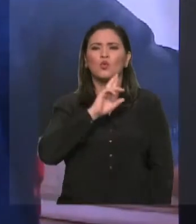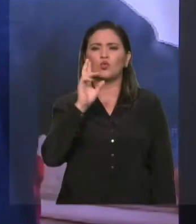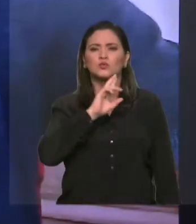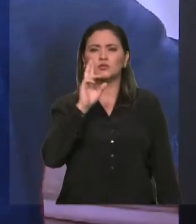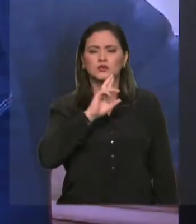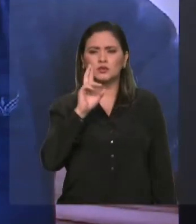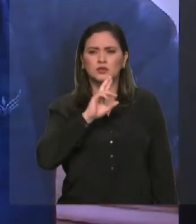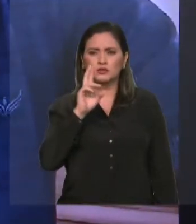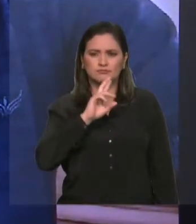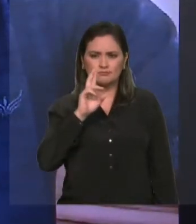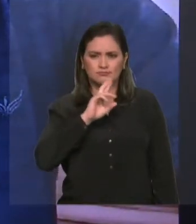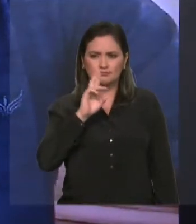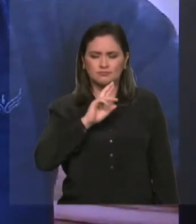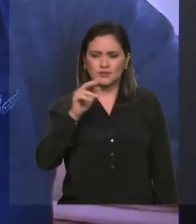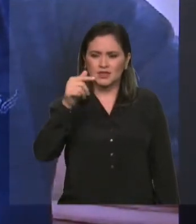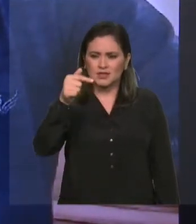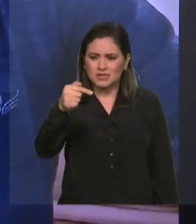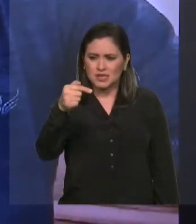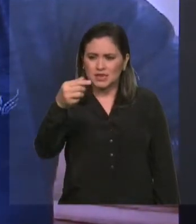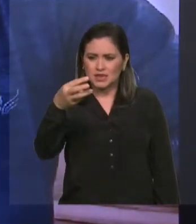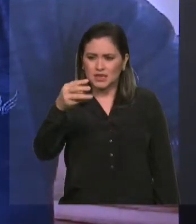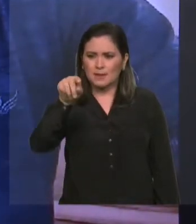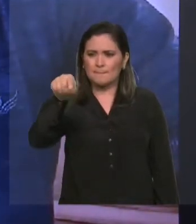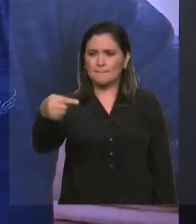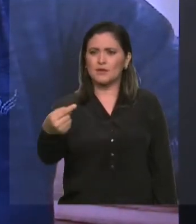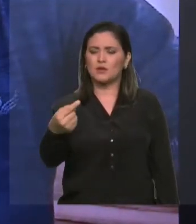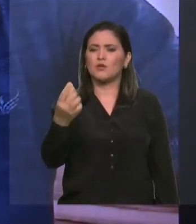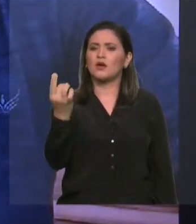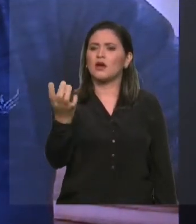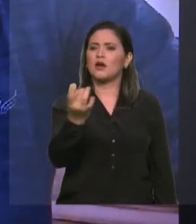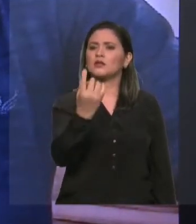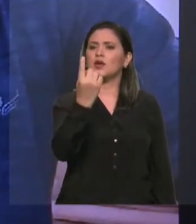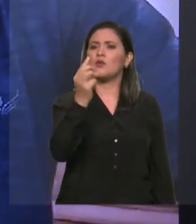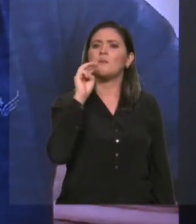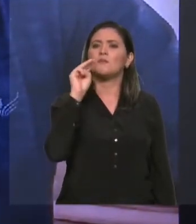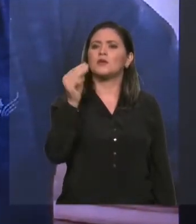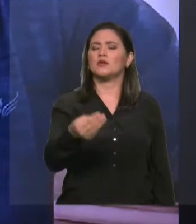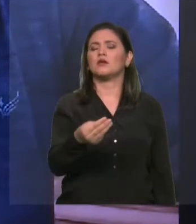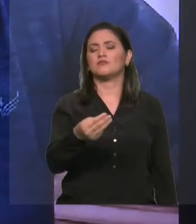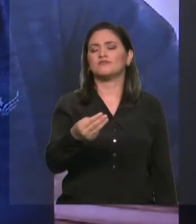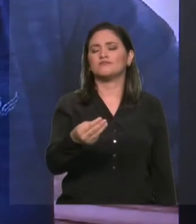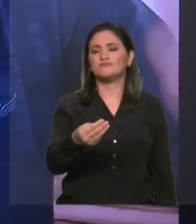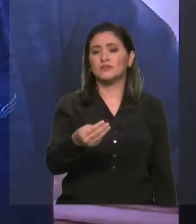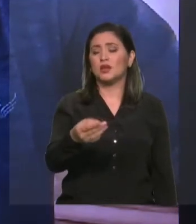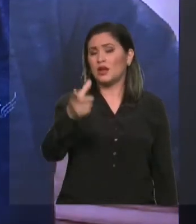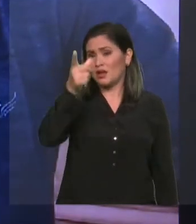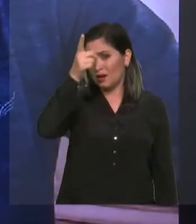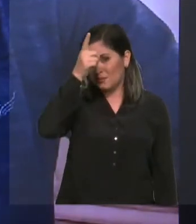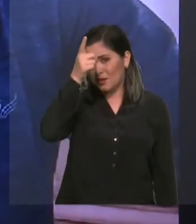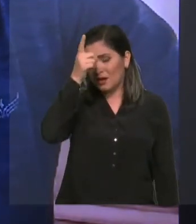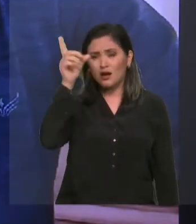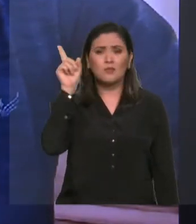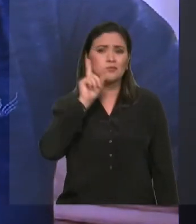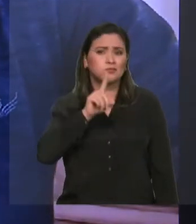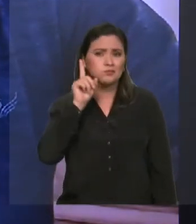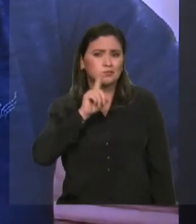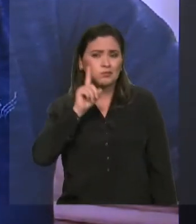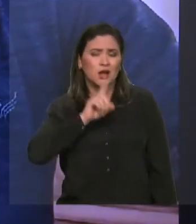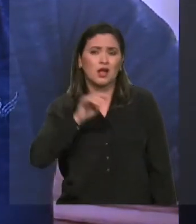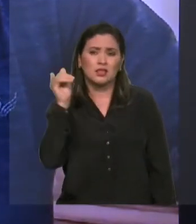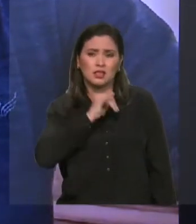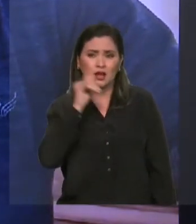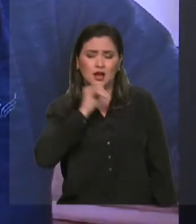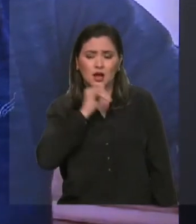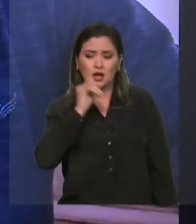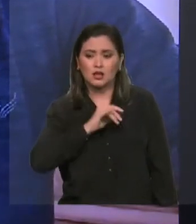Espanha, a Itália, os Estados Unidos, a Alemanha, todos esses acima de 50 mil, 60 mil, 80 mil